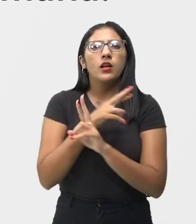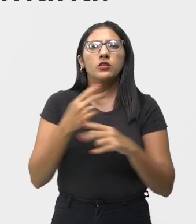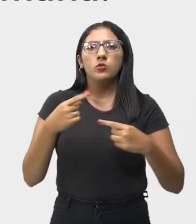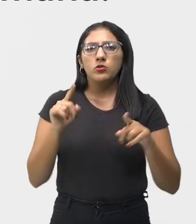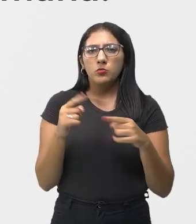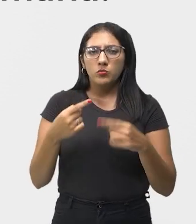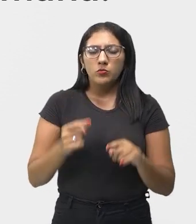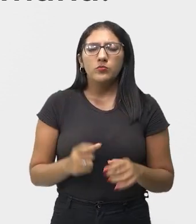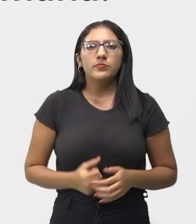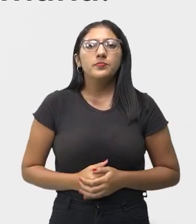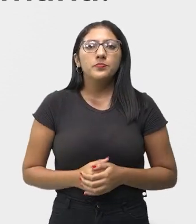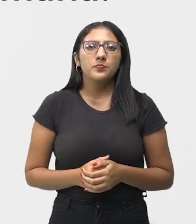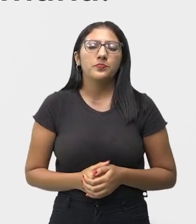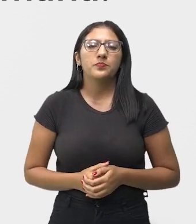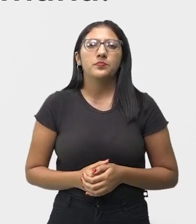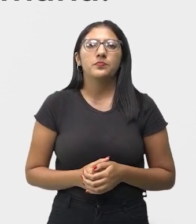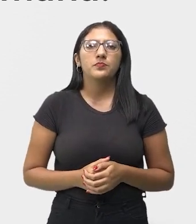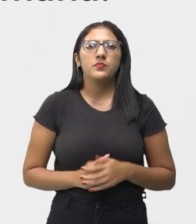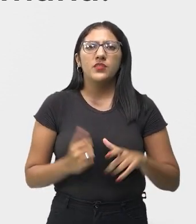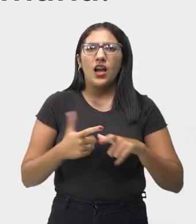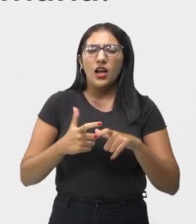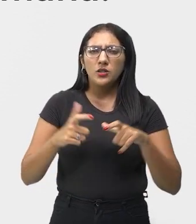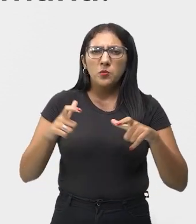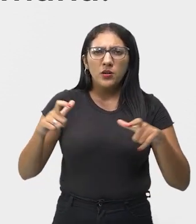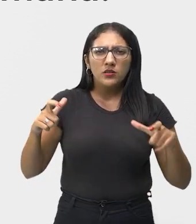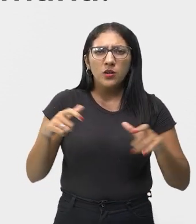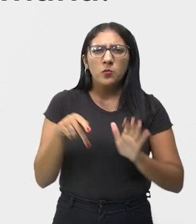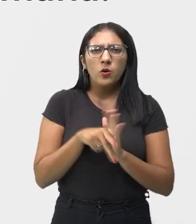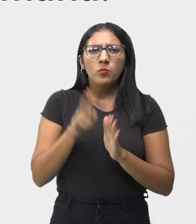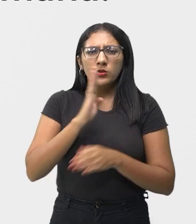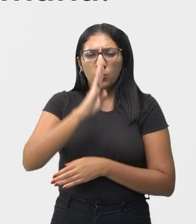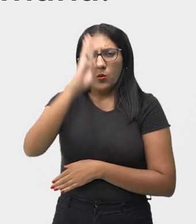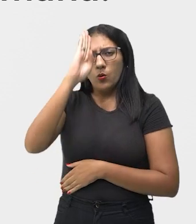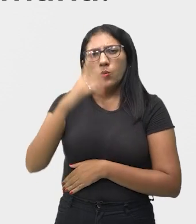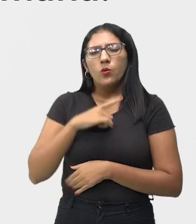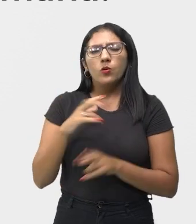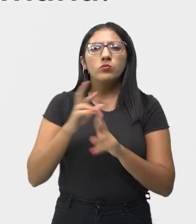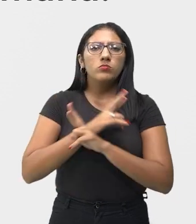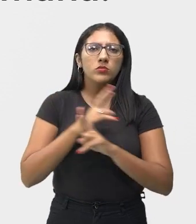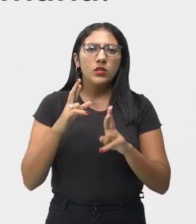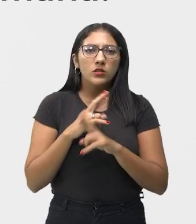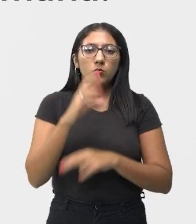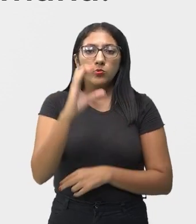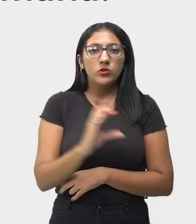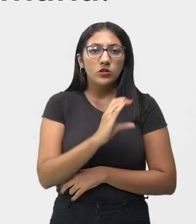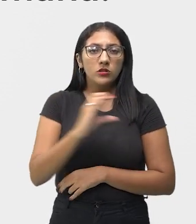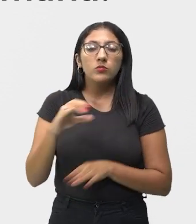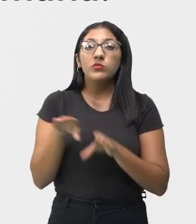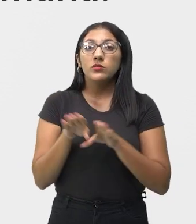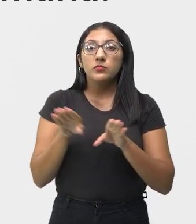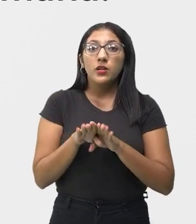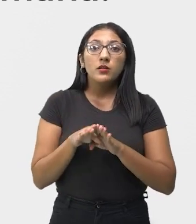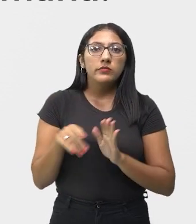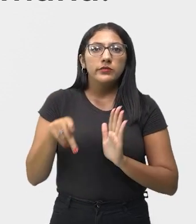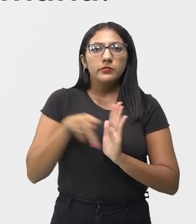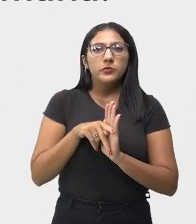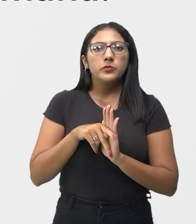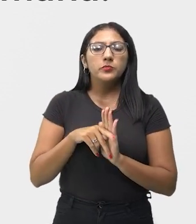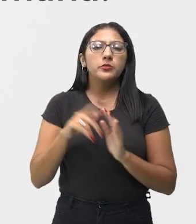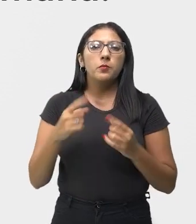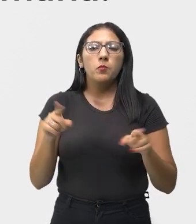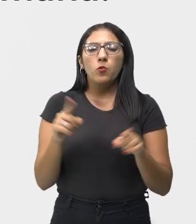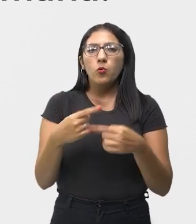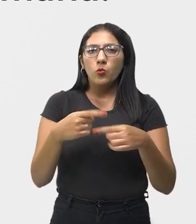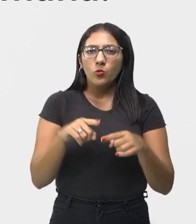música. A expansão de Roma foi também a expansão do cristianismo e da música cristã. As